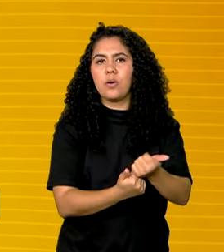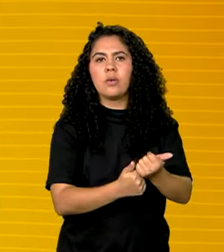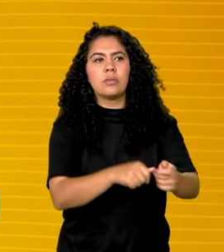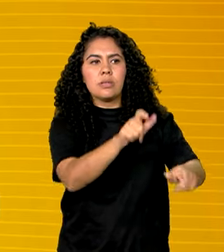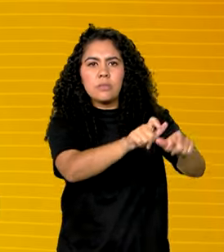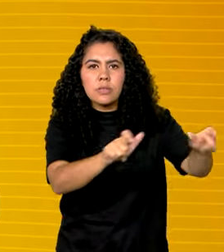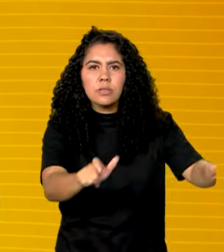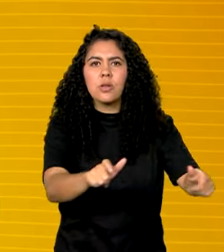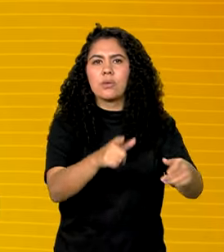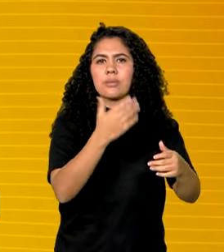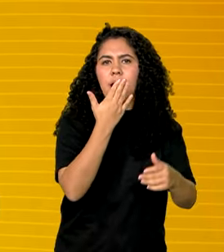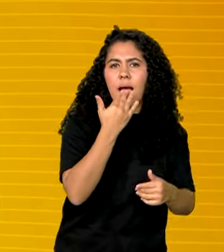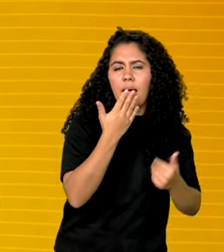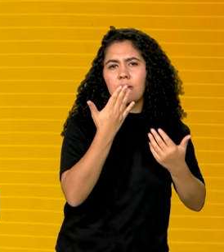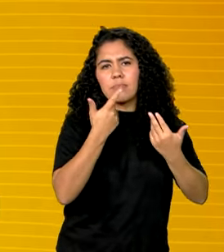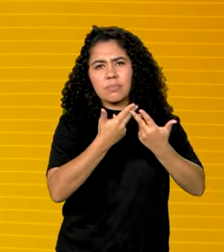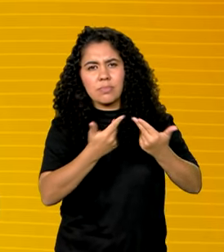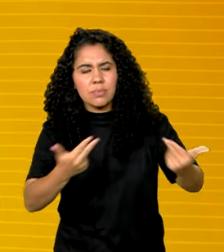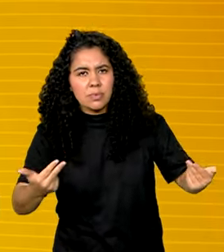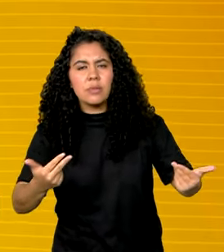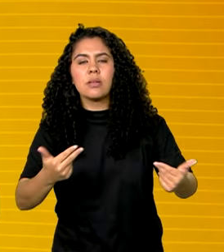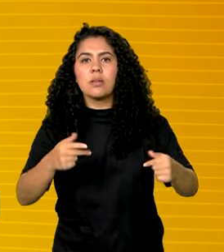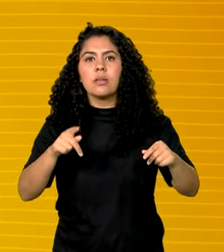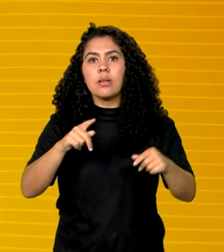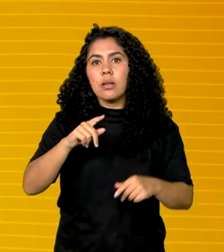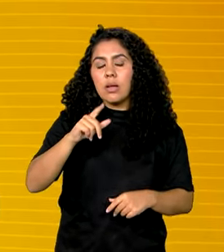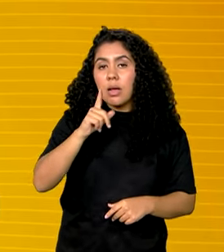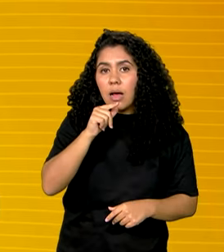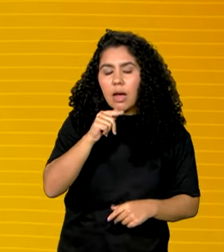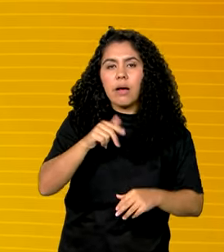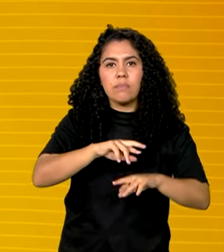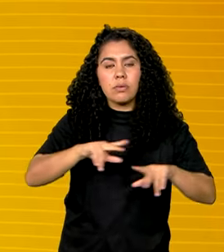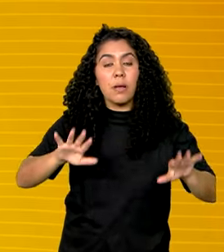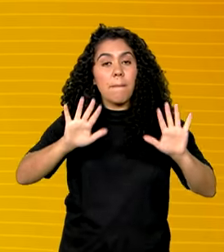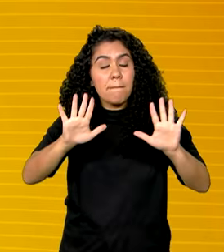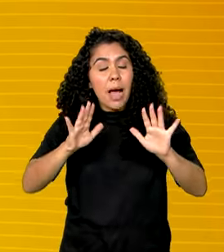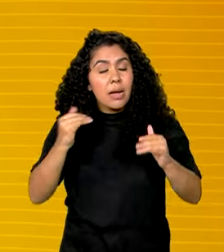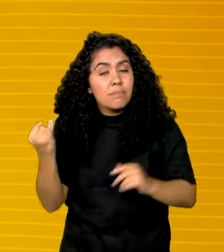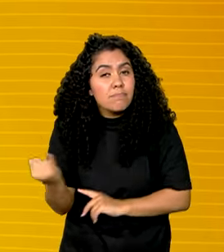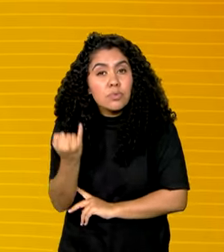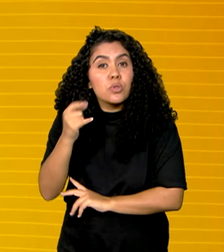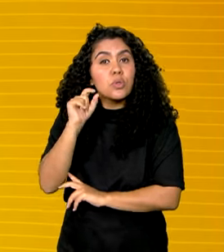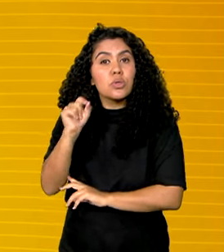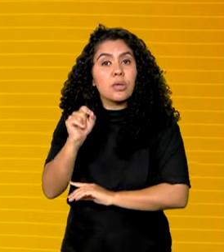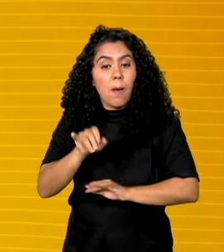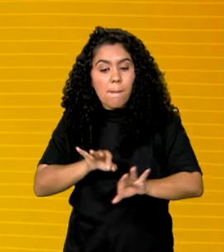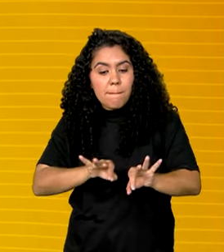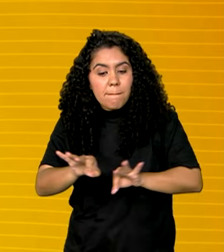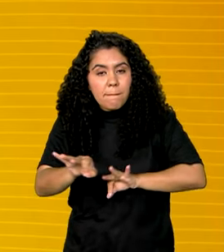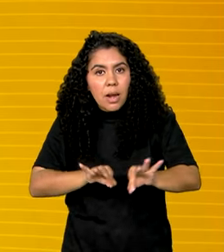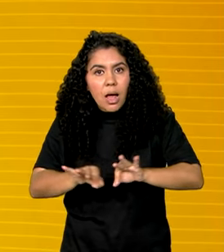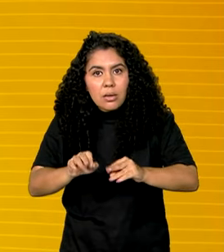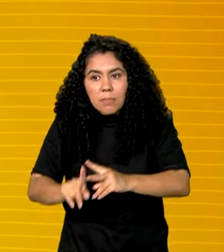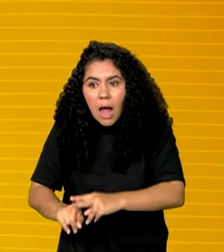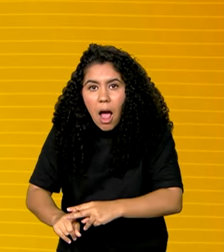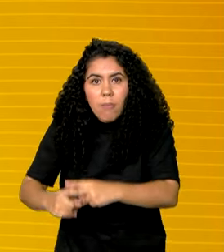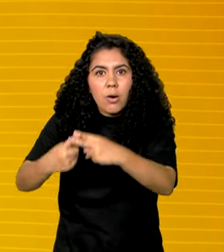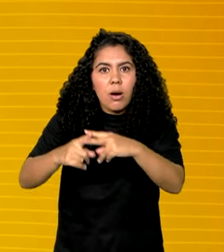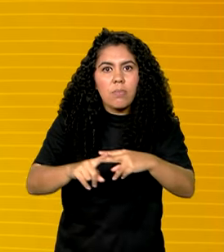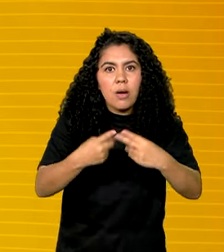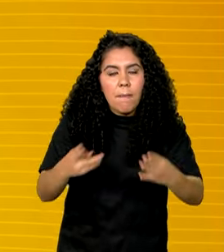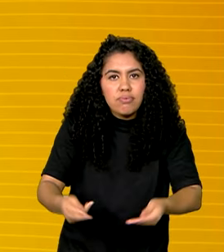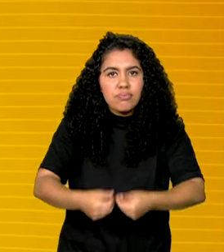para os municípios, temos os planos de reconstrução, mas são muito importantes também os planos de restabelecimento para